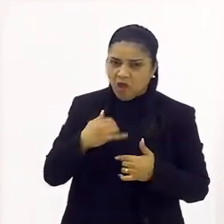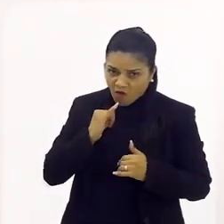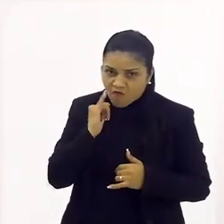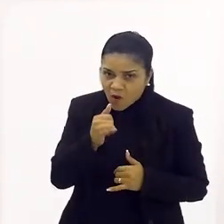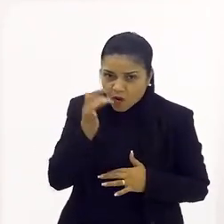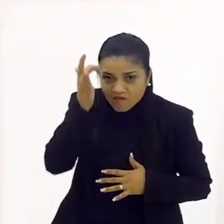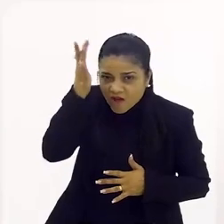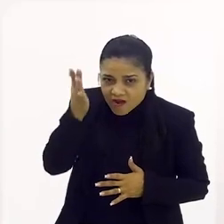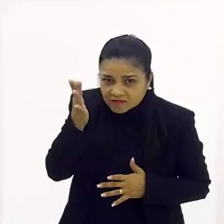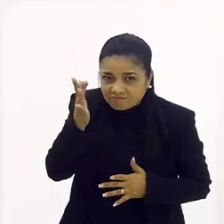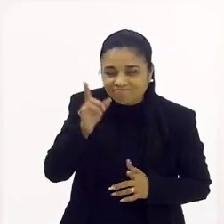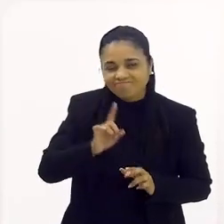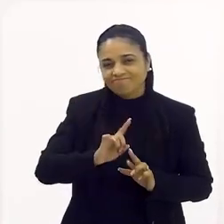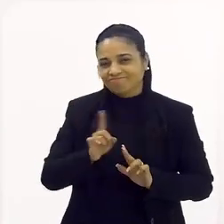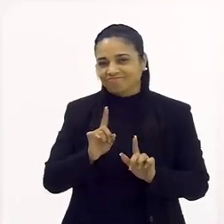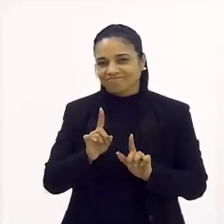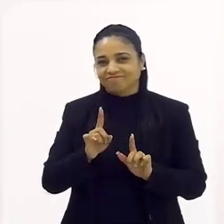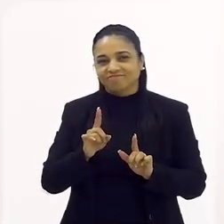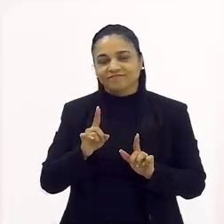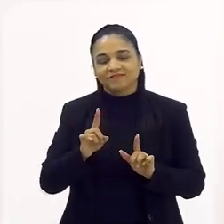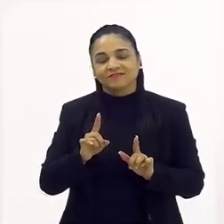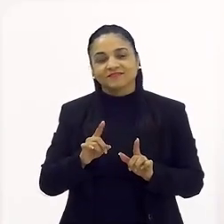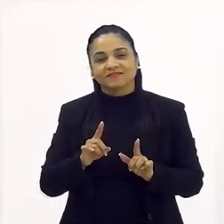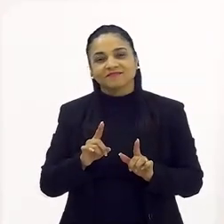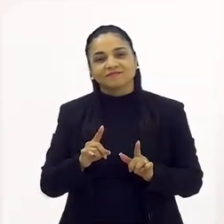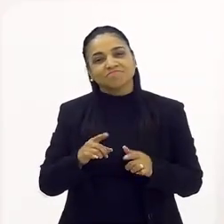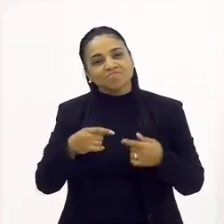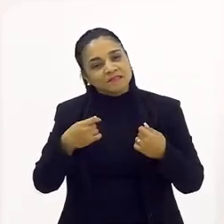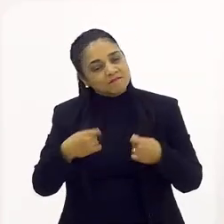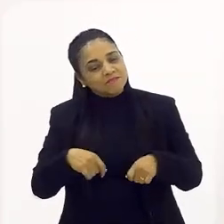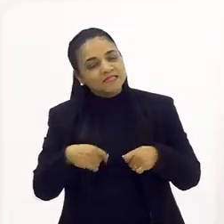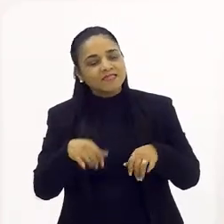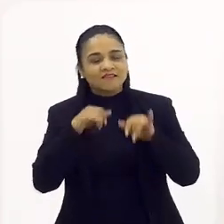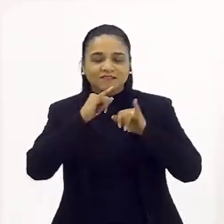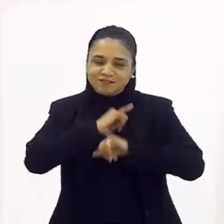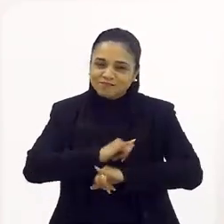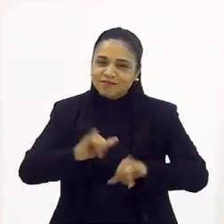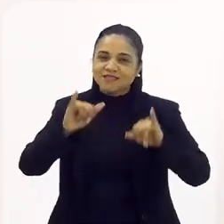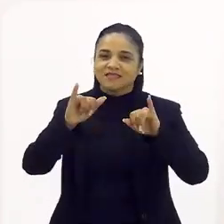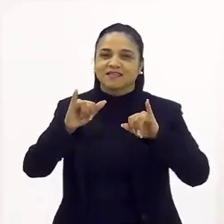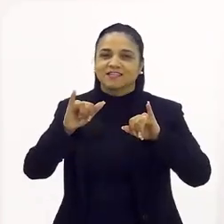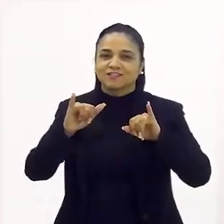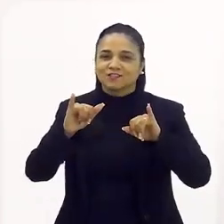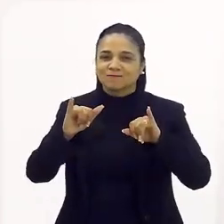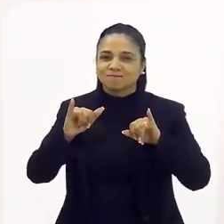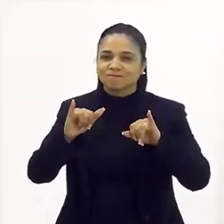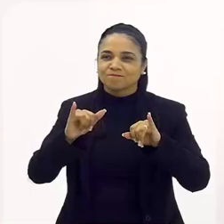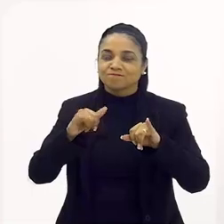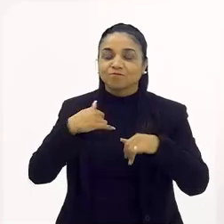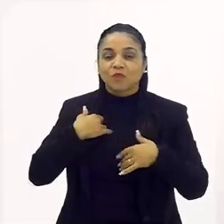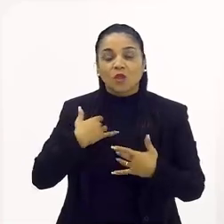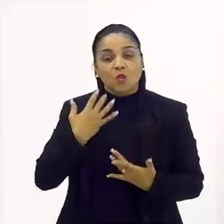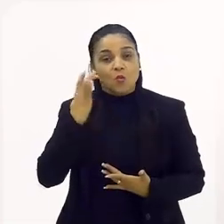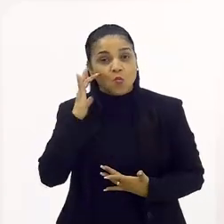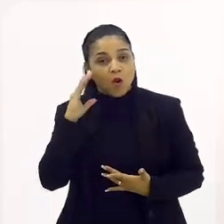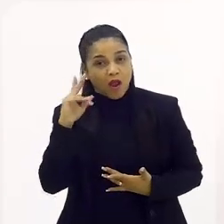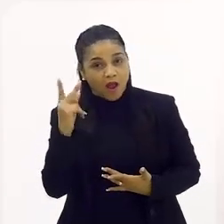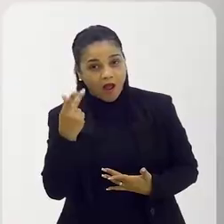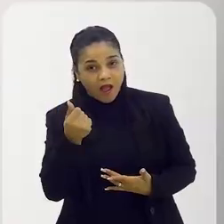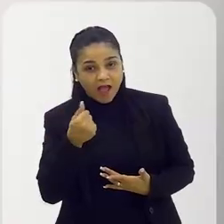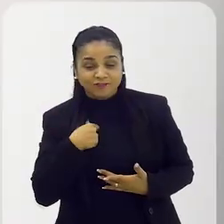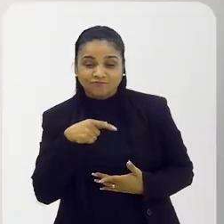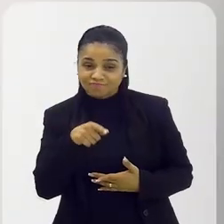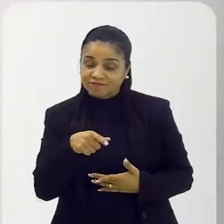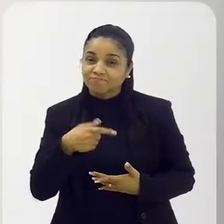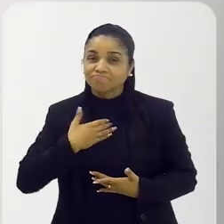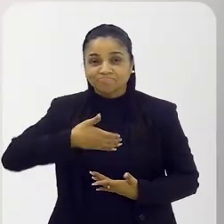Também ninguém disse que ia ser fácil, né? Então, fácil ela não é, mas queria que você deixasse uma mensagem. Eu acho que, por